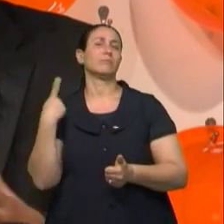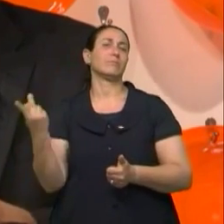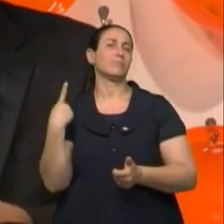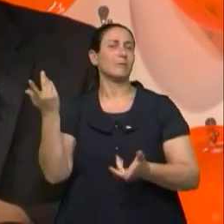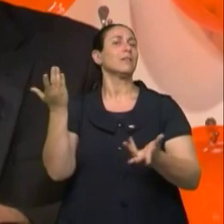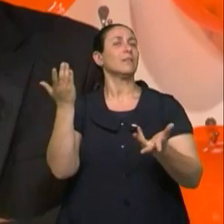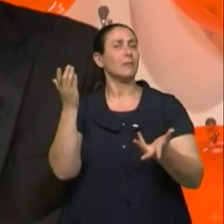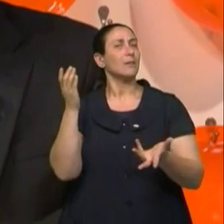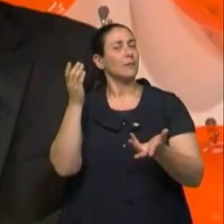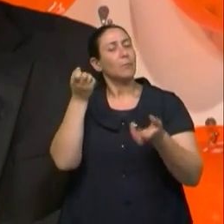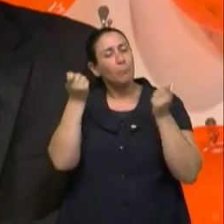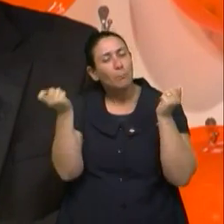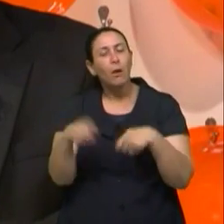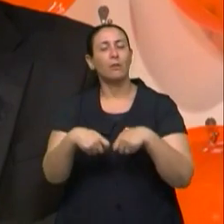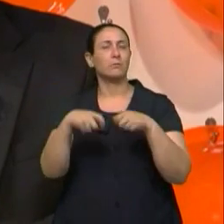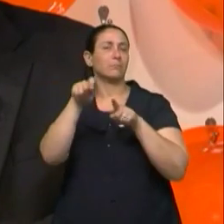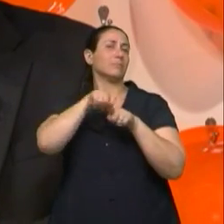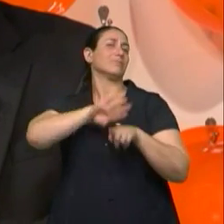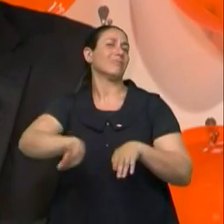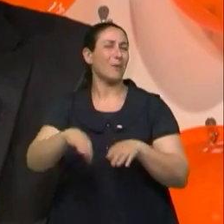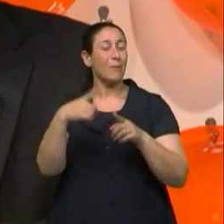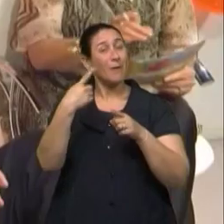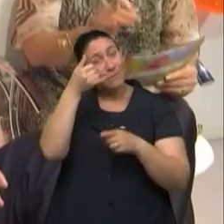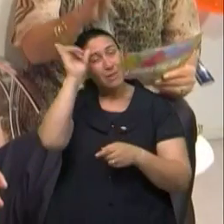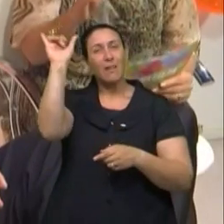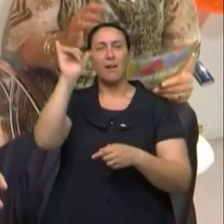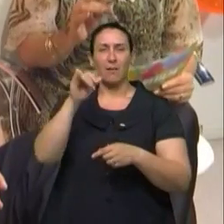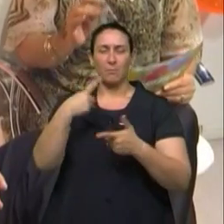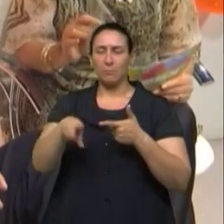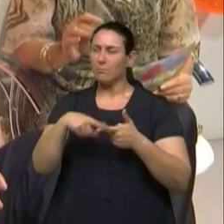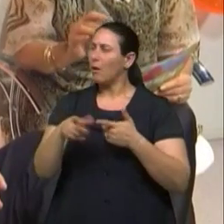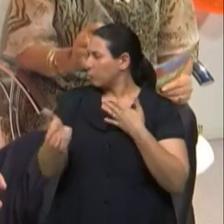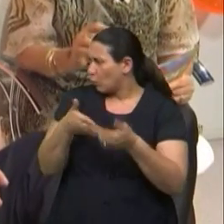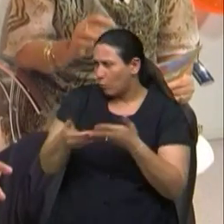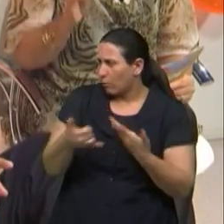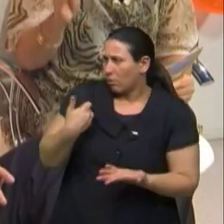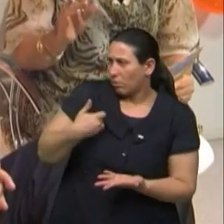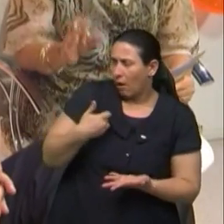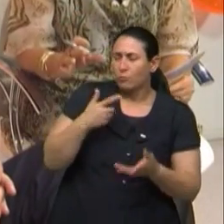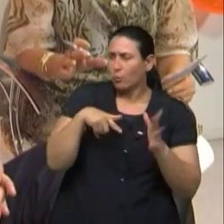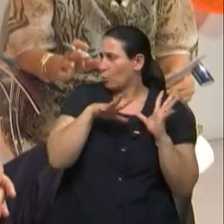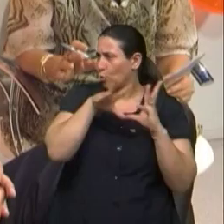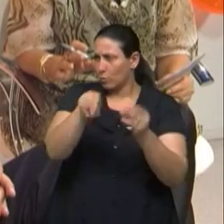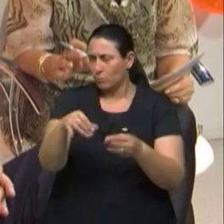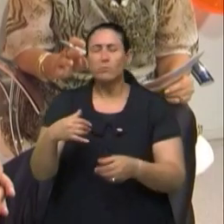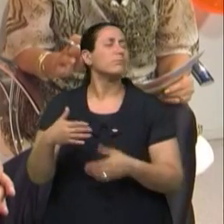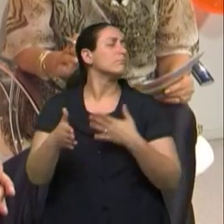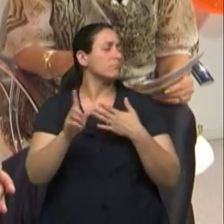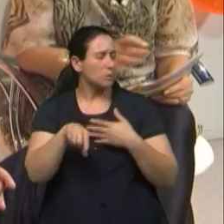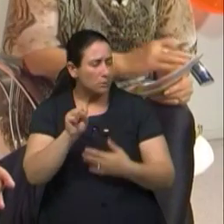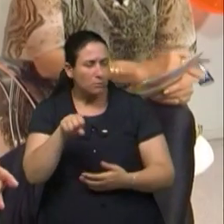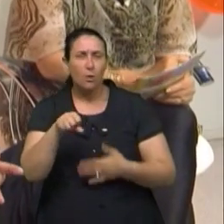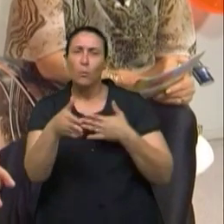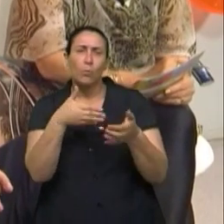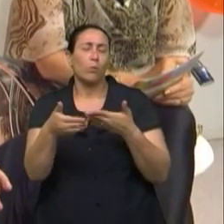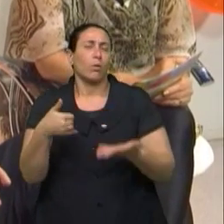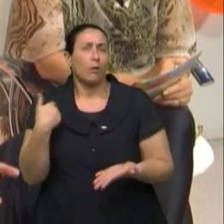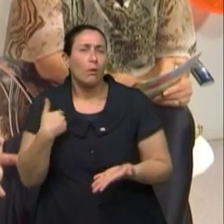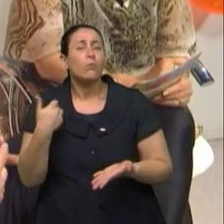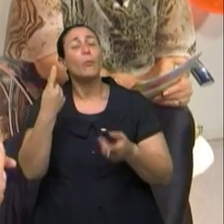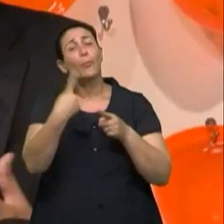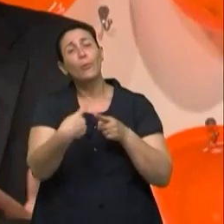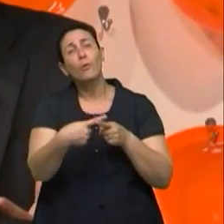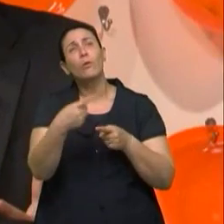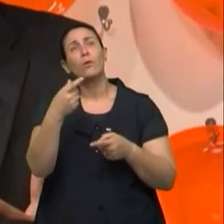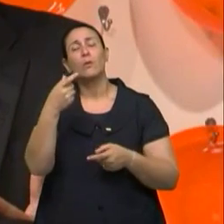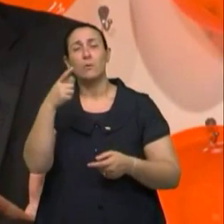do casal não possa estar infectado. Isso pra qualquer idade, é uma prevenção, doutor? Verdade, porque hoje, como